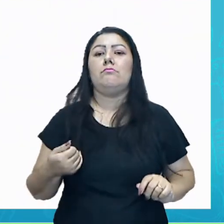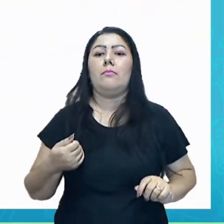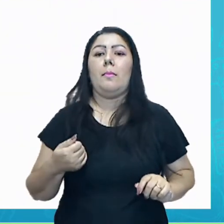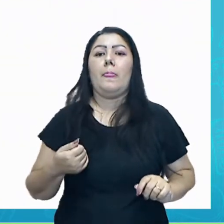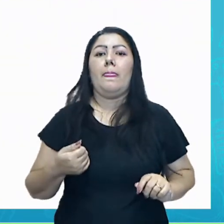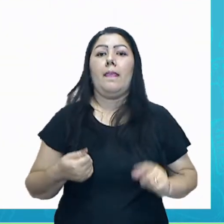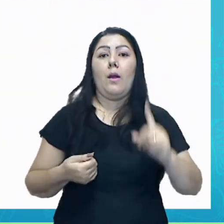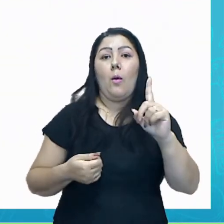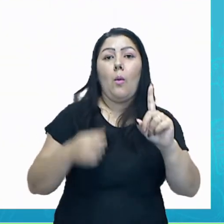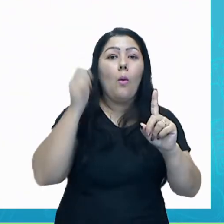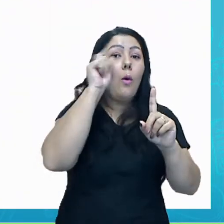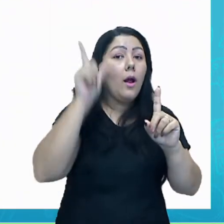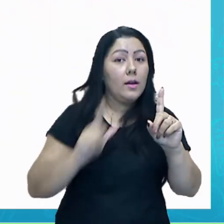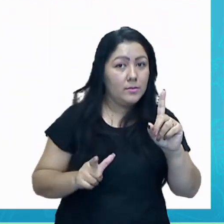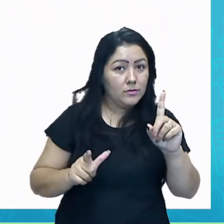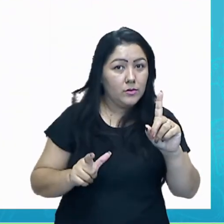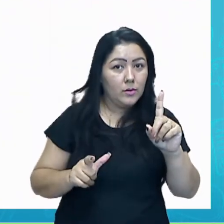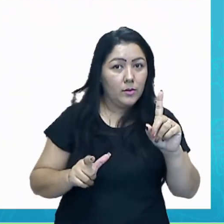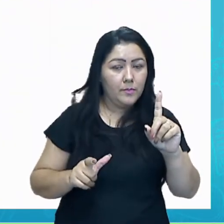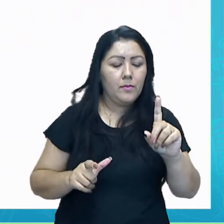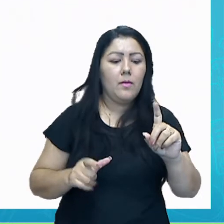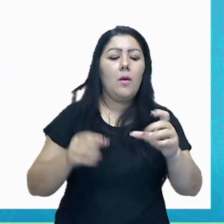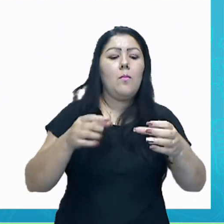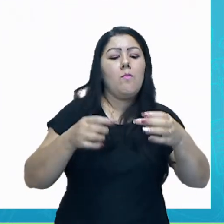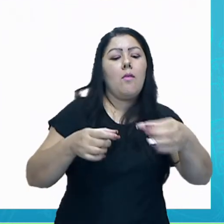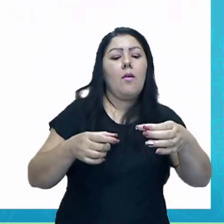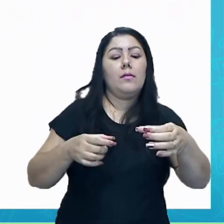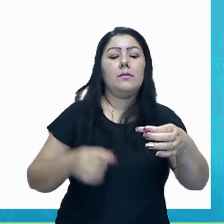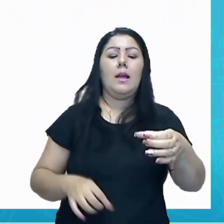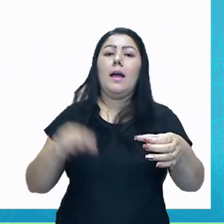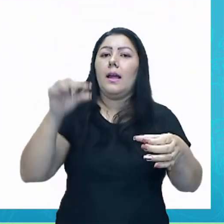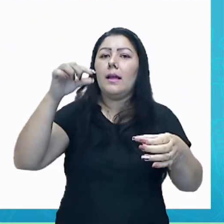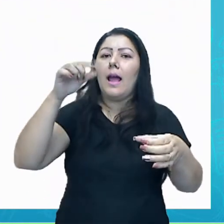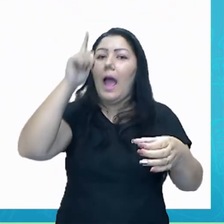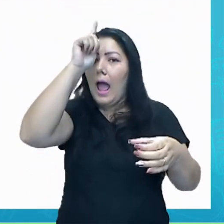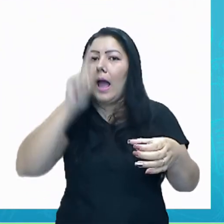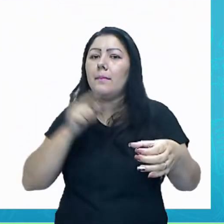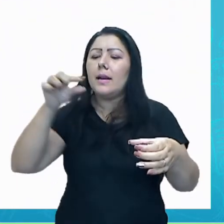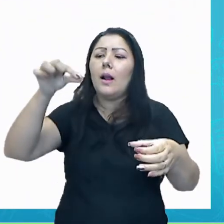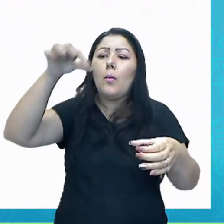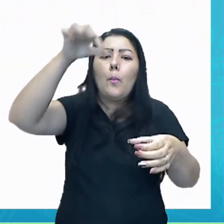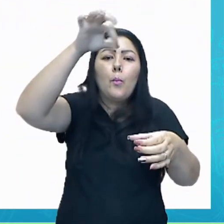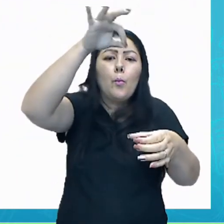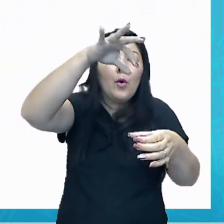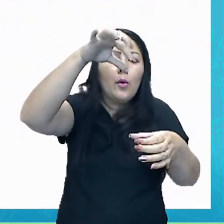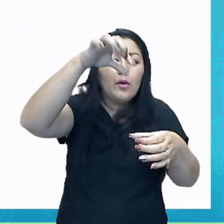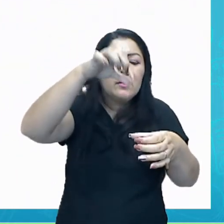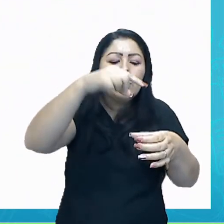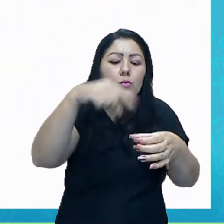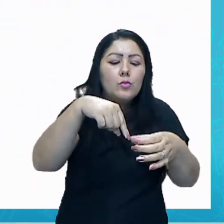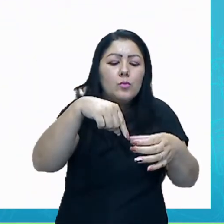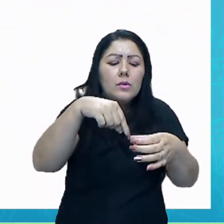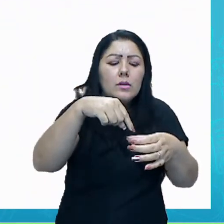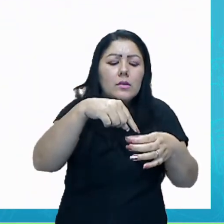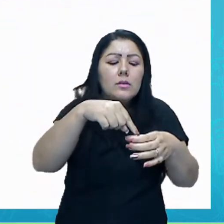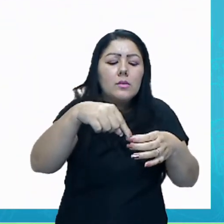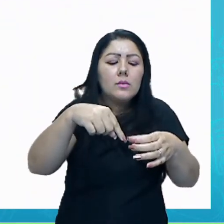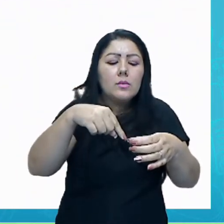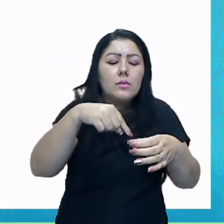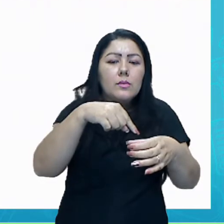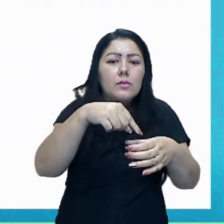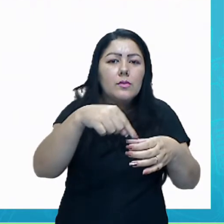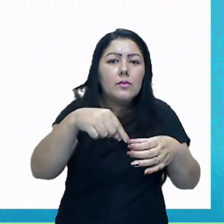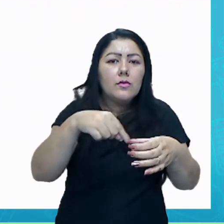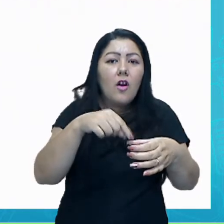um pinguinho de amarelo, você vai ver que vai começar a se formar um verde, mas um verde muito mais escuro.